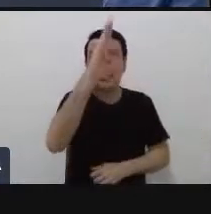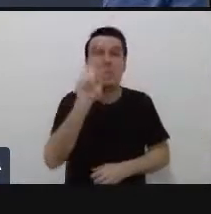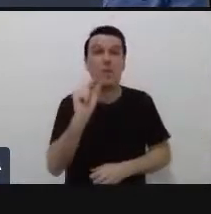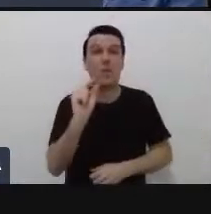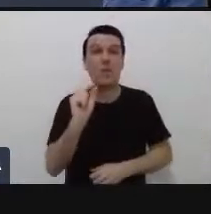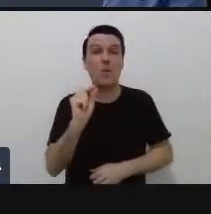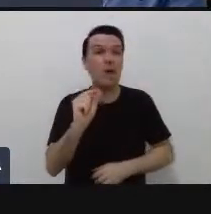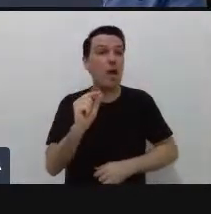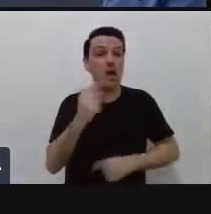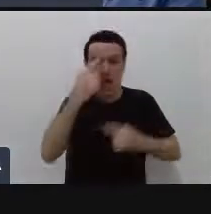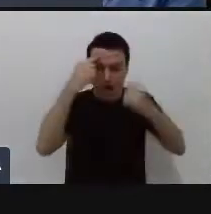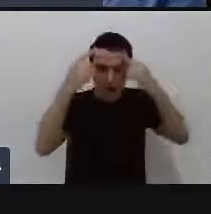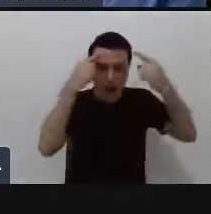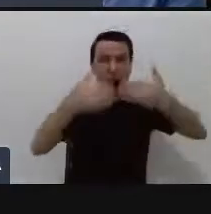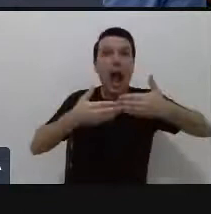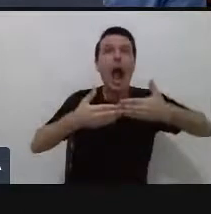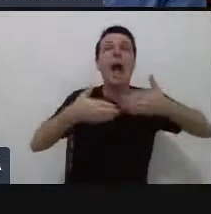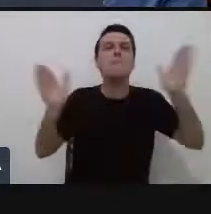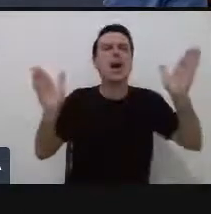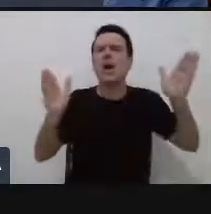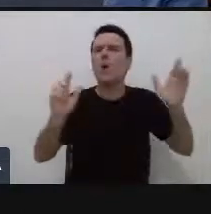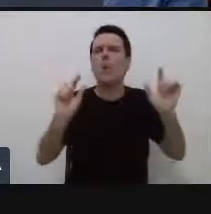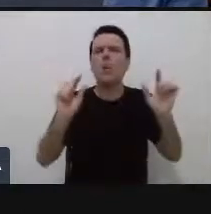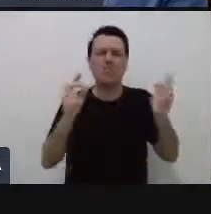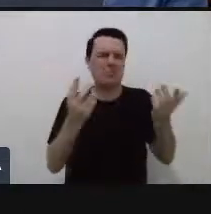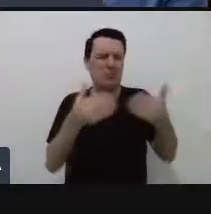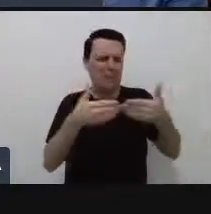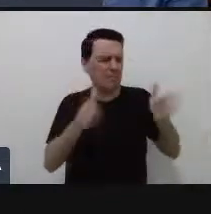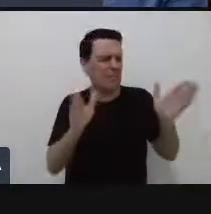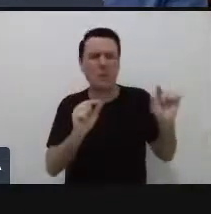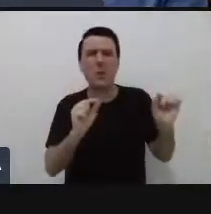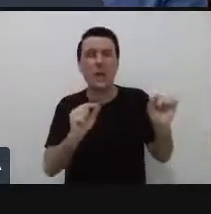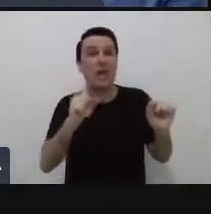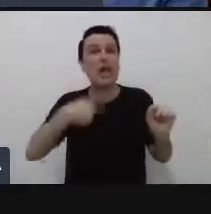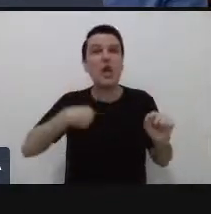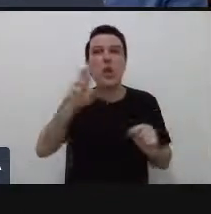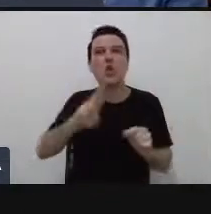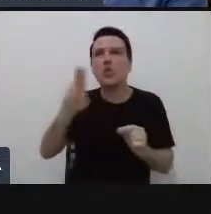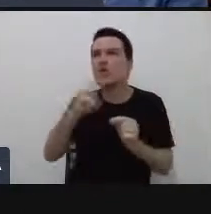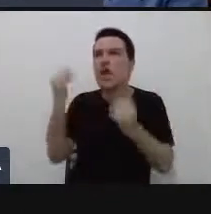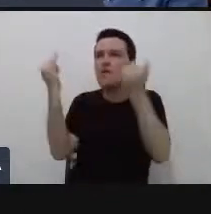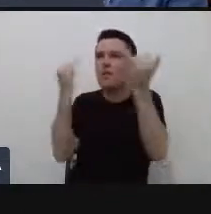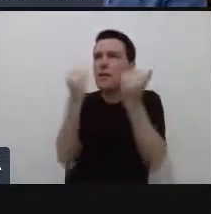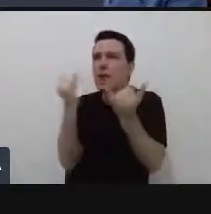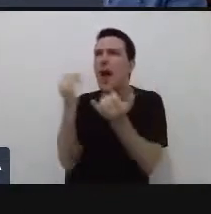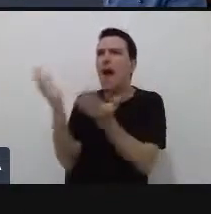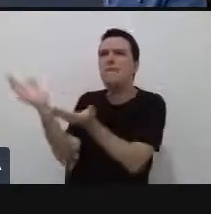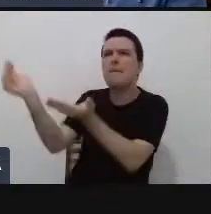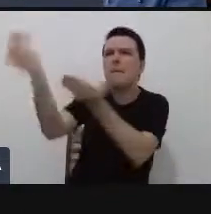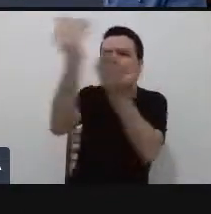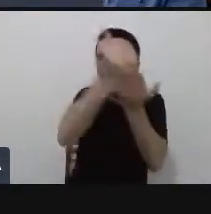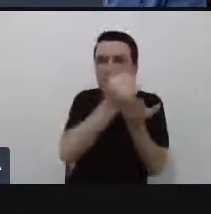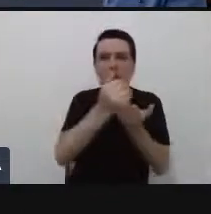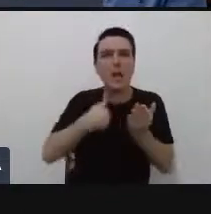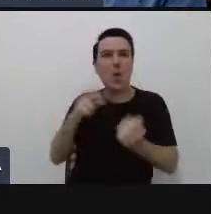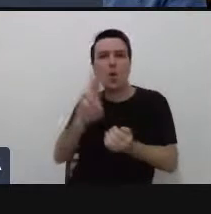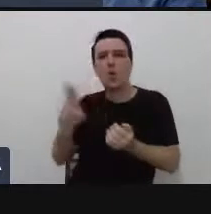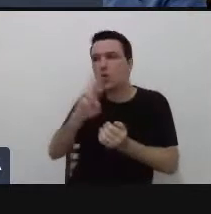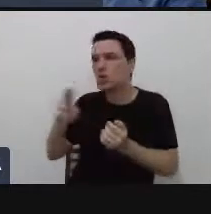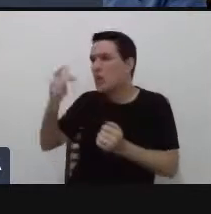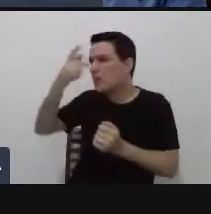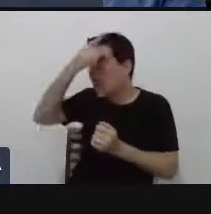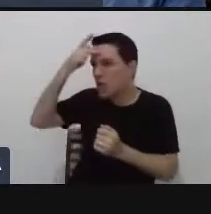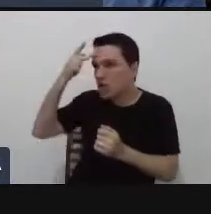inovação mais aberta. O que quer dizer isso? Eu uso o Big Data, eu uso os dados, eu uso o conhecimento das pessoas, a inteligência coletiva